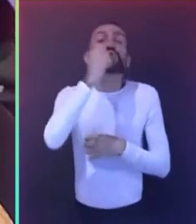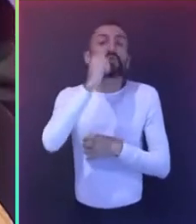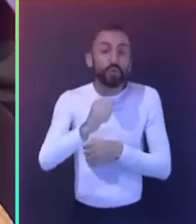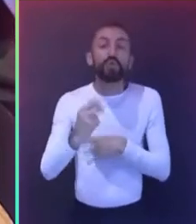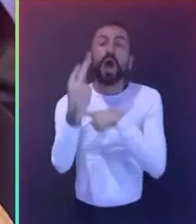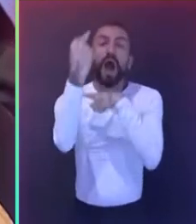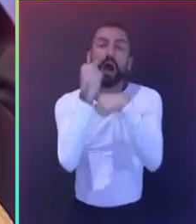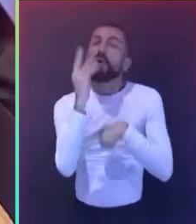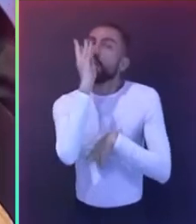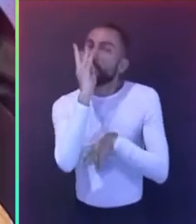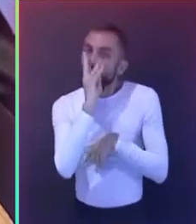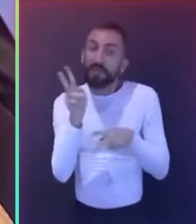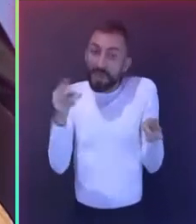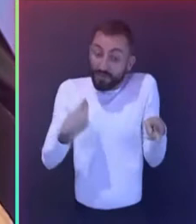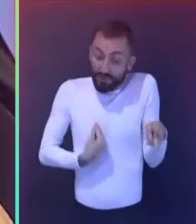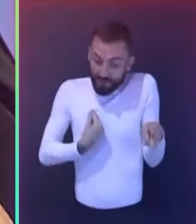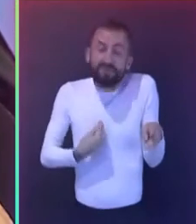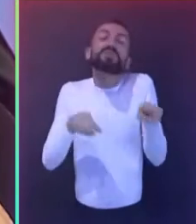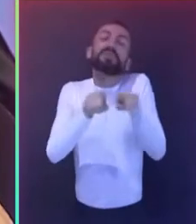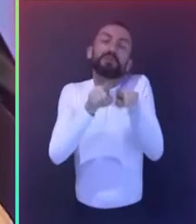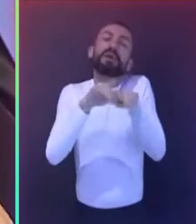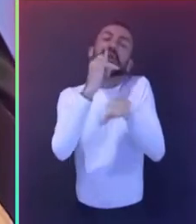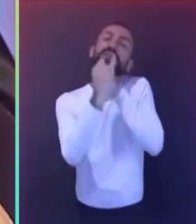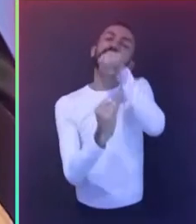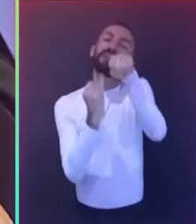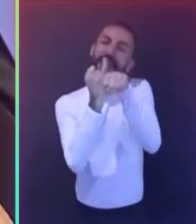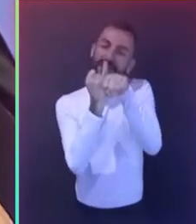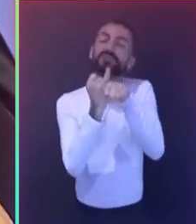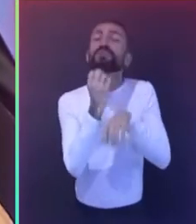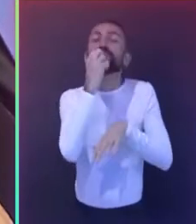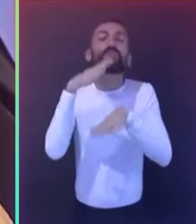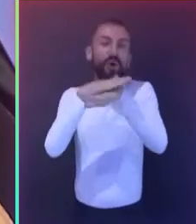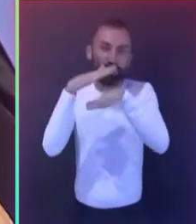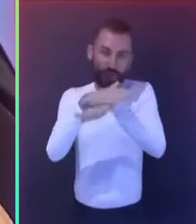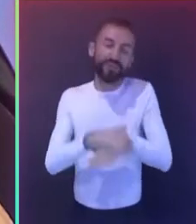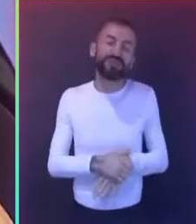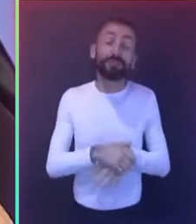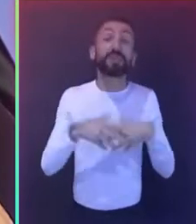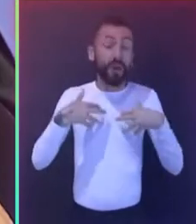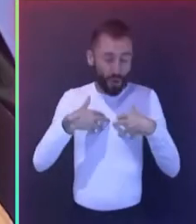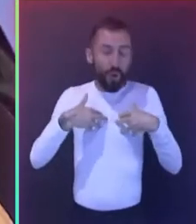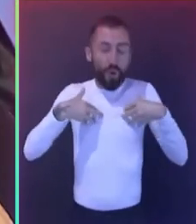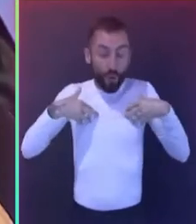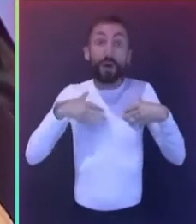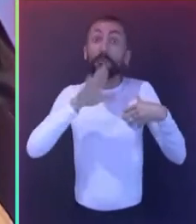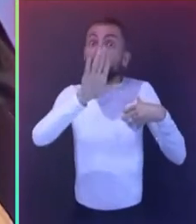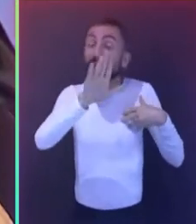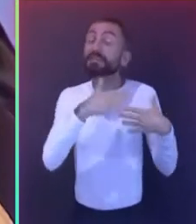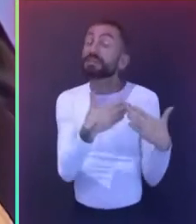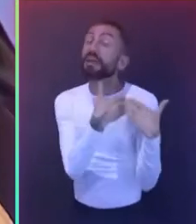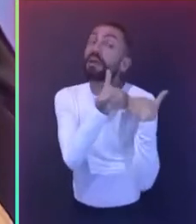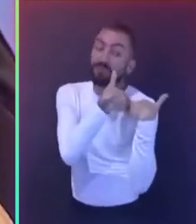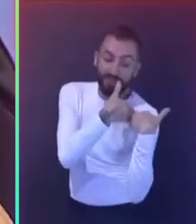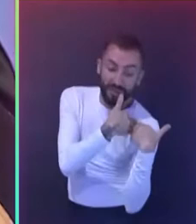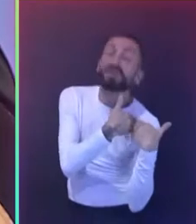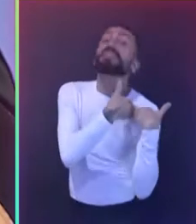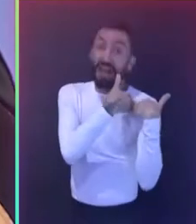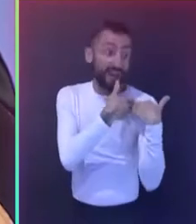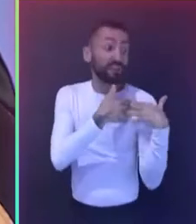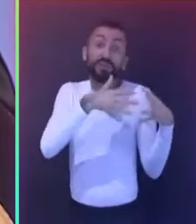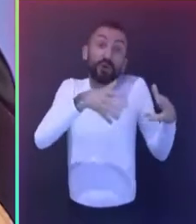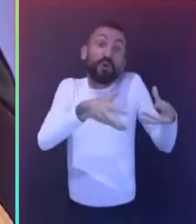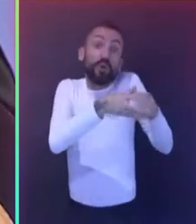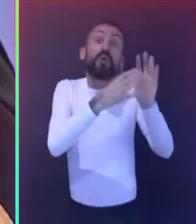e pela internet. Boa noite. É uma honra e também uma grande responsabilidade falar em nome do Conselho